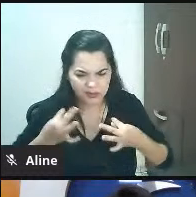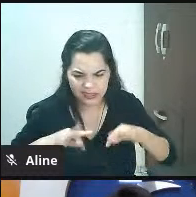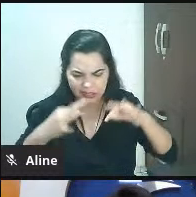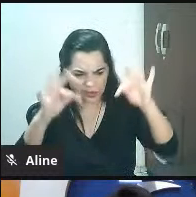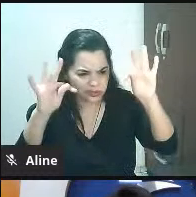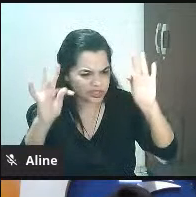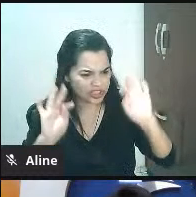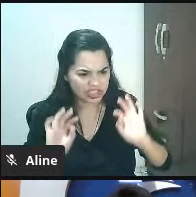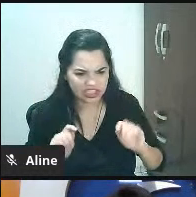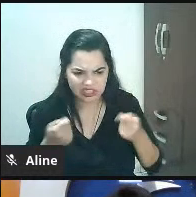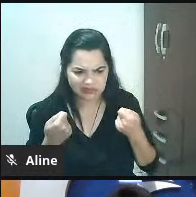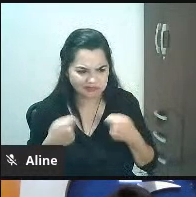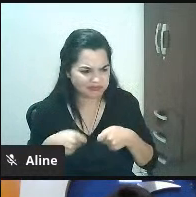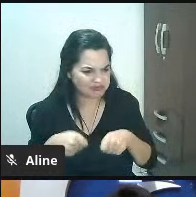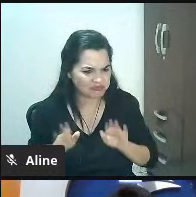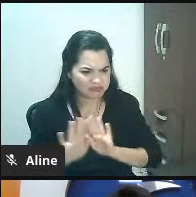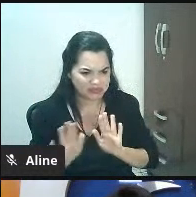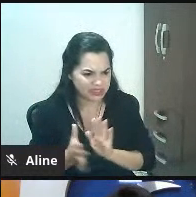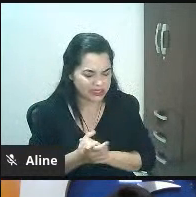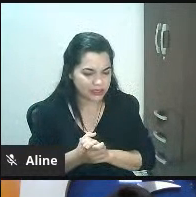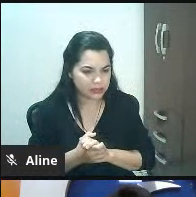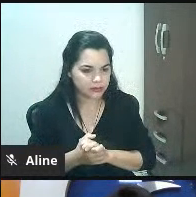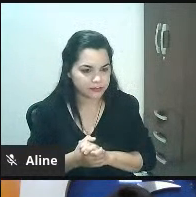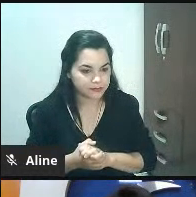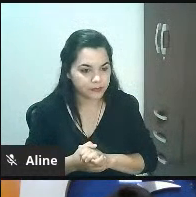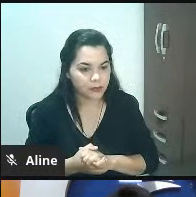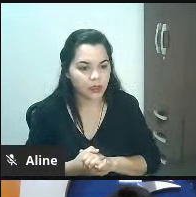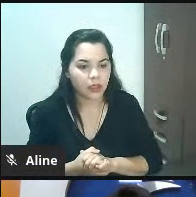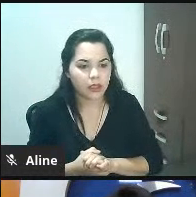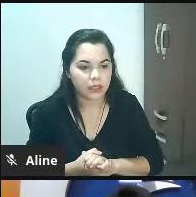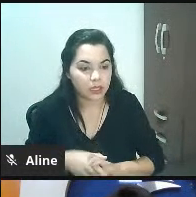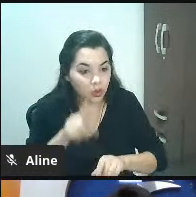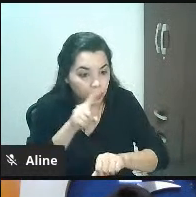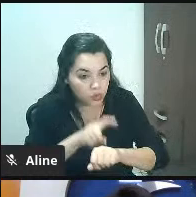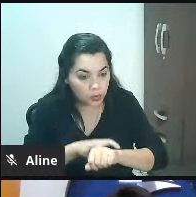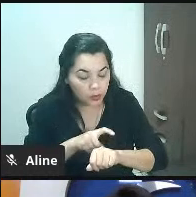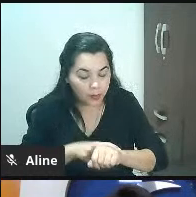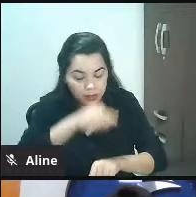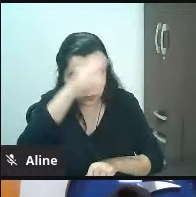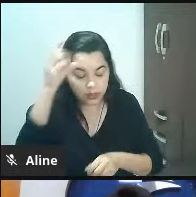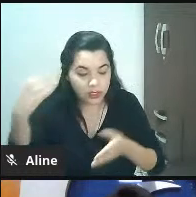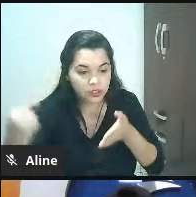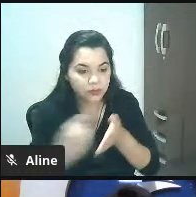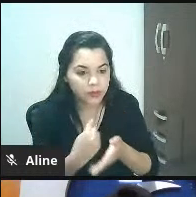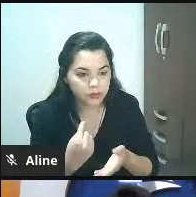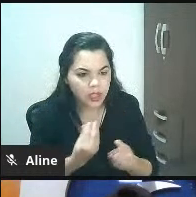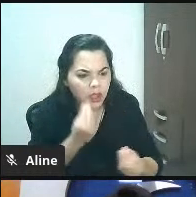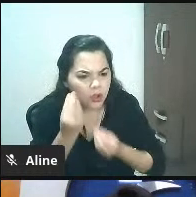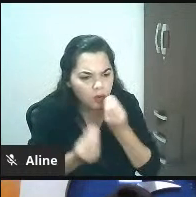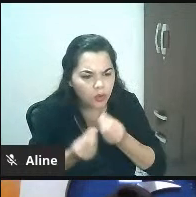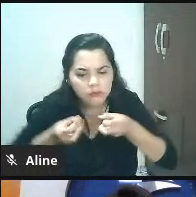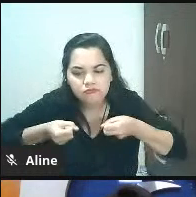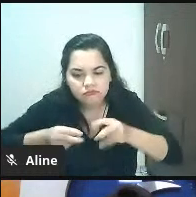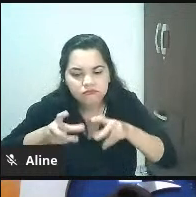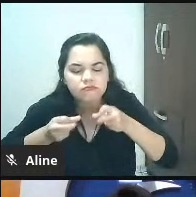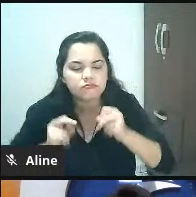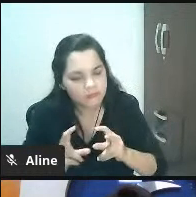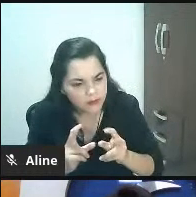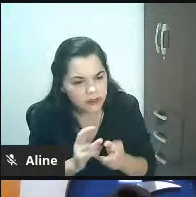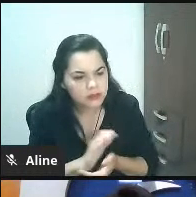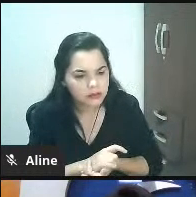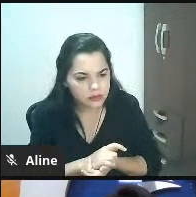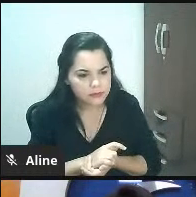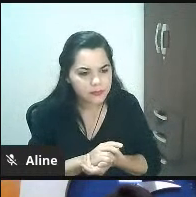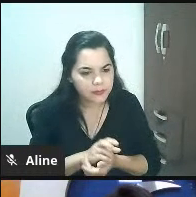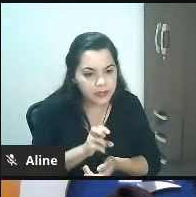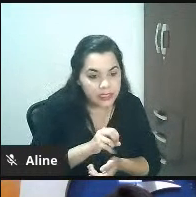passar ó todas as vezes que o cliente perguntar pra você assim como é que vocês vendem se a